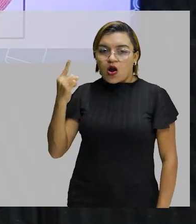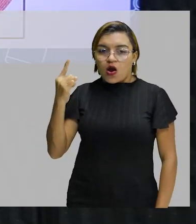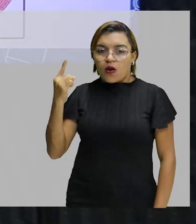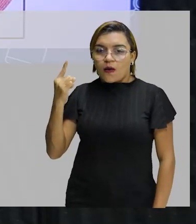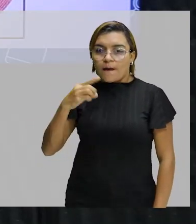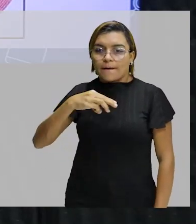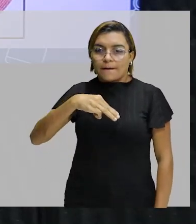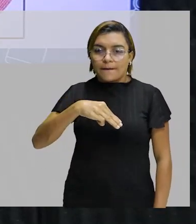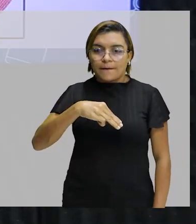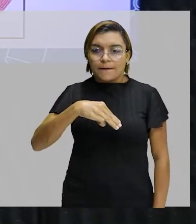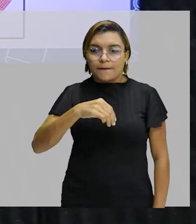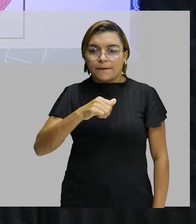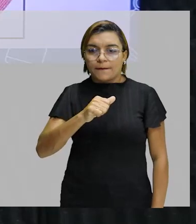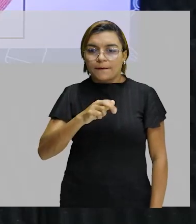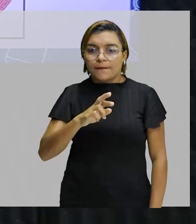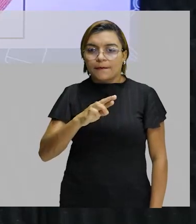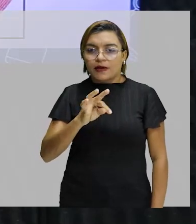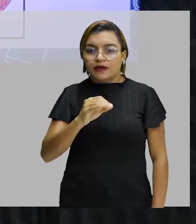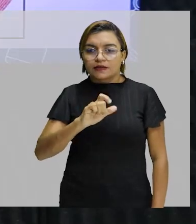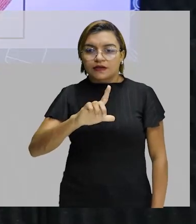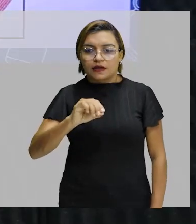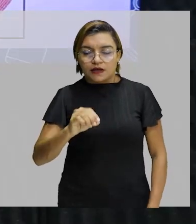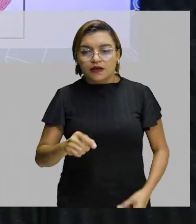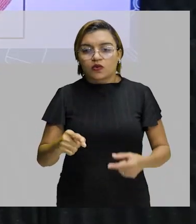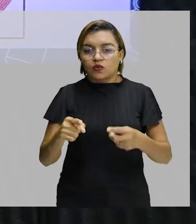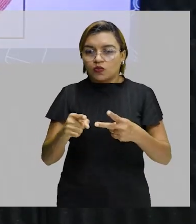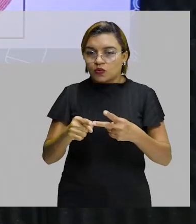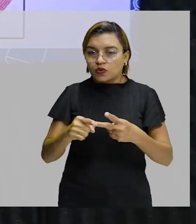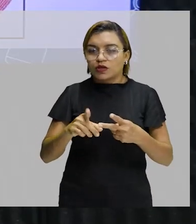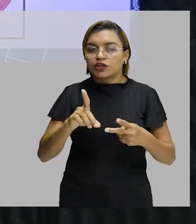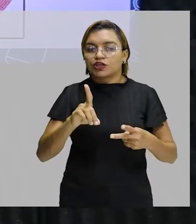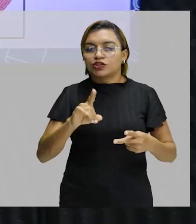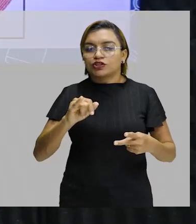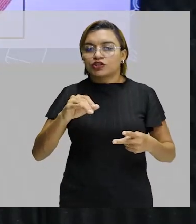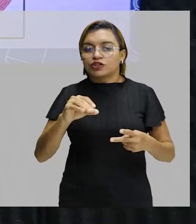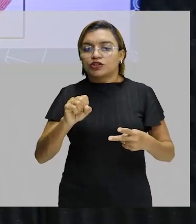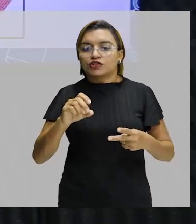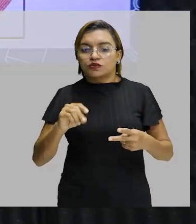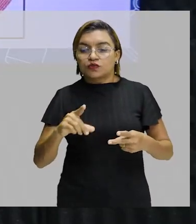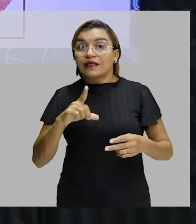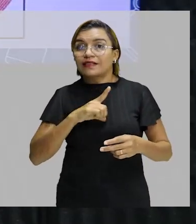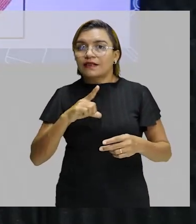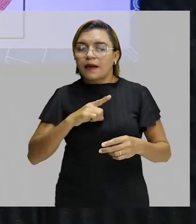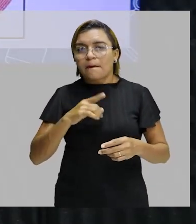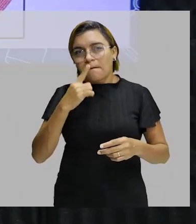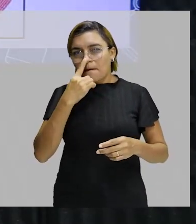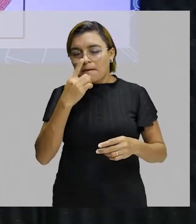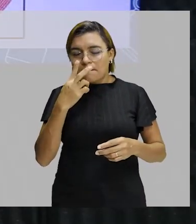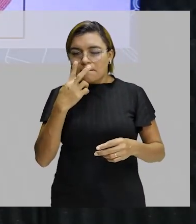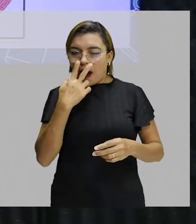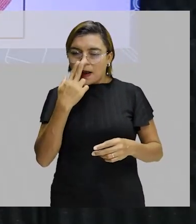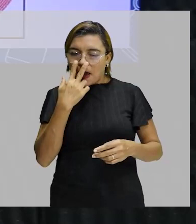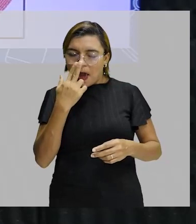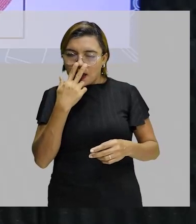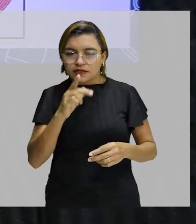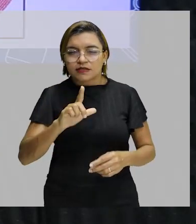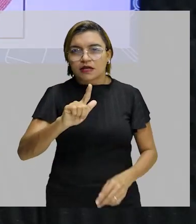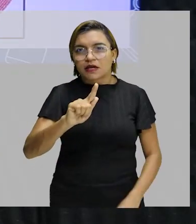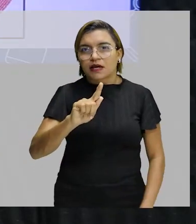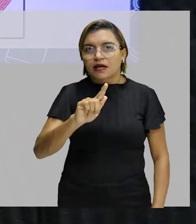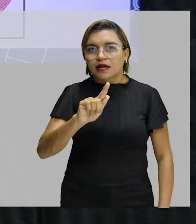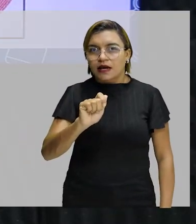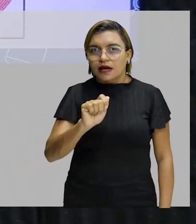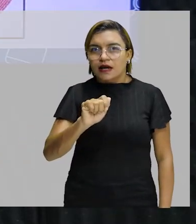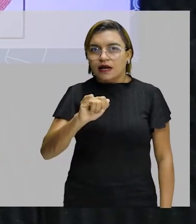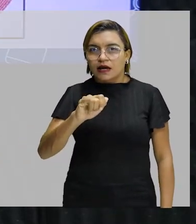disco, existem aquela gaiola de proteção. Existe uma certa diferença na área de lançamento.